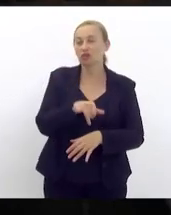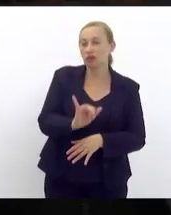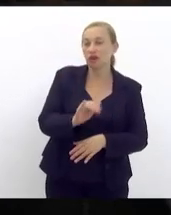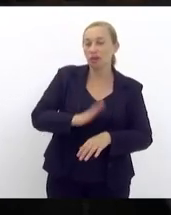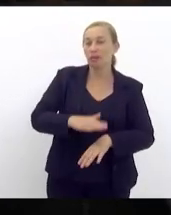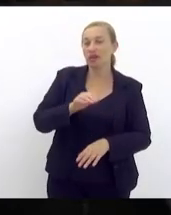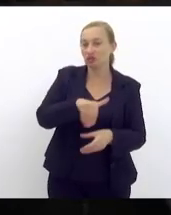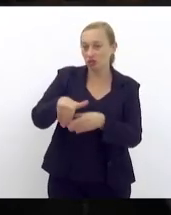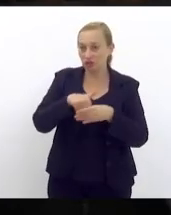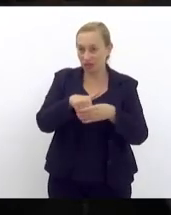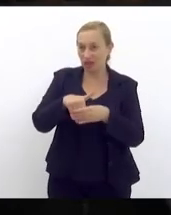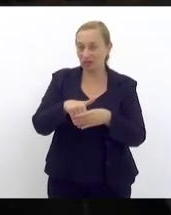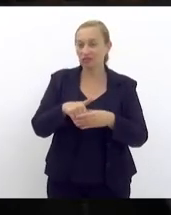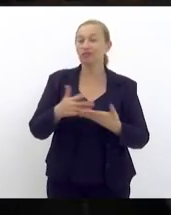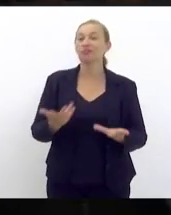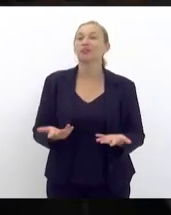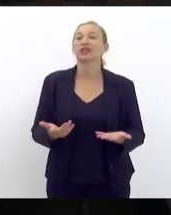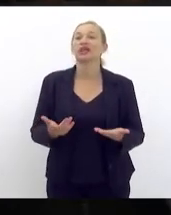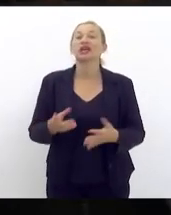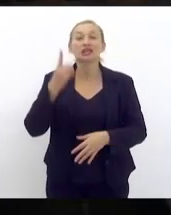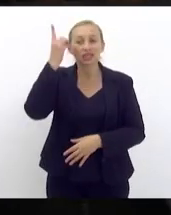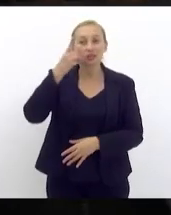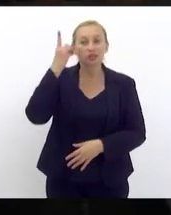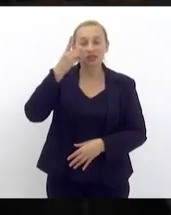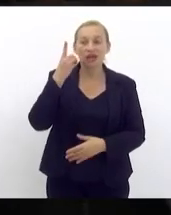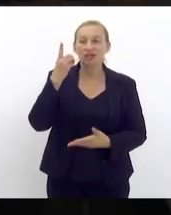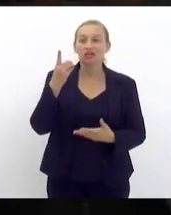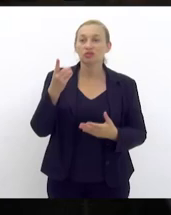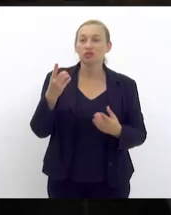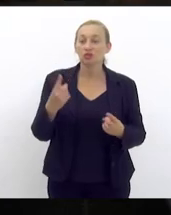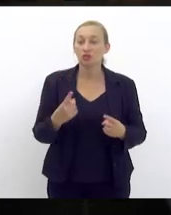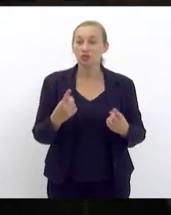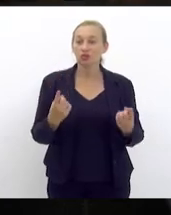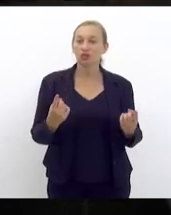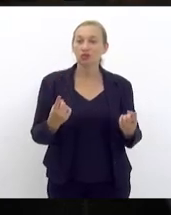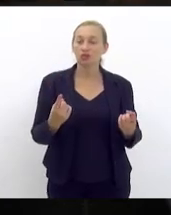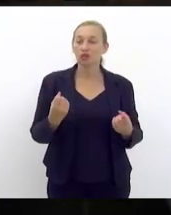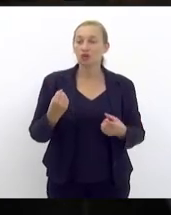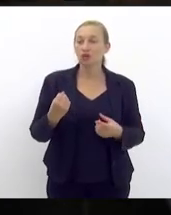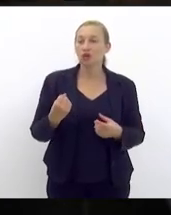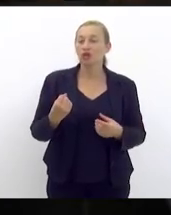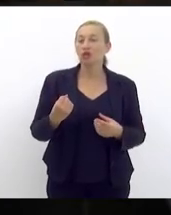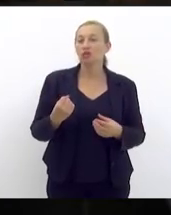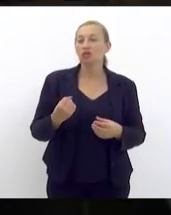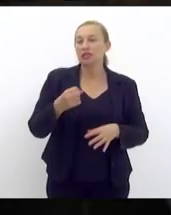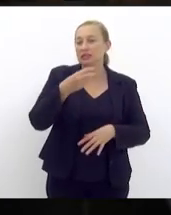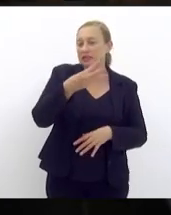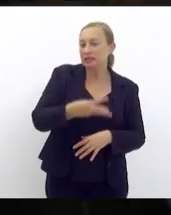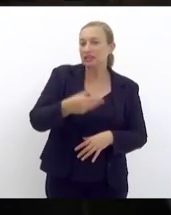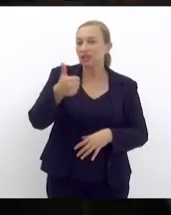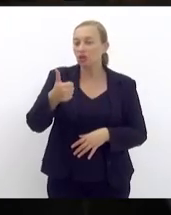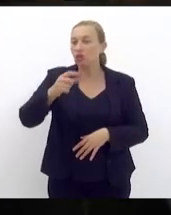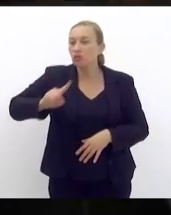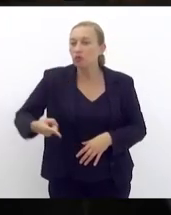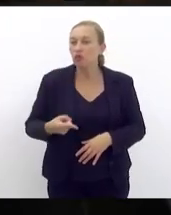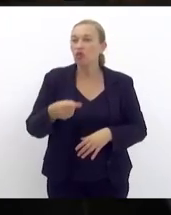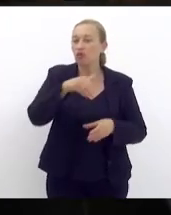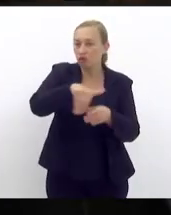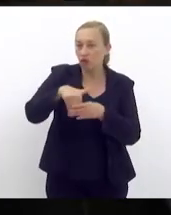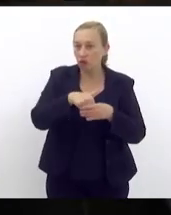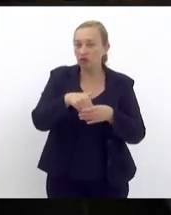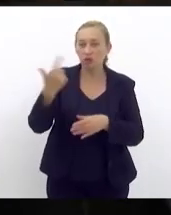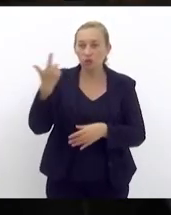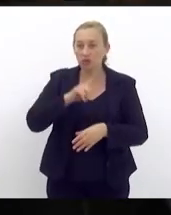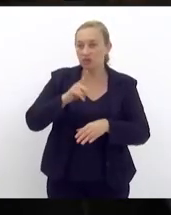votado bati o recorde também dos deputados que passou o recorde anterior era do atual prefeito que era de 31 mil votos que era do Rogério eu